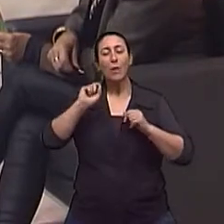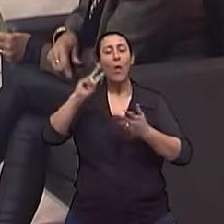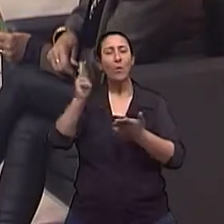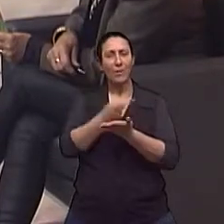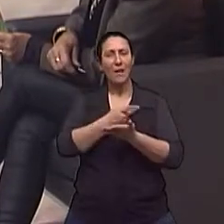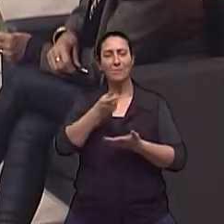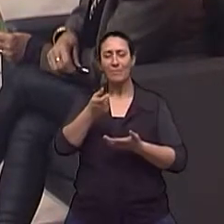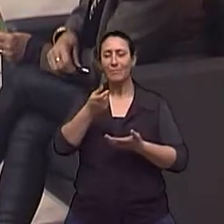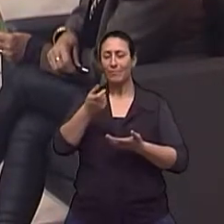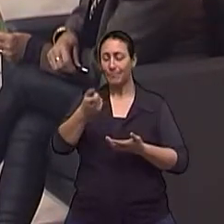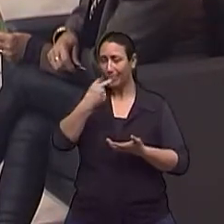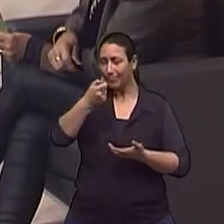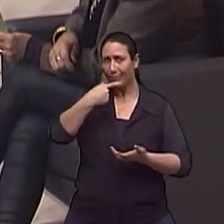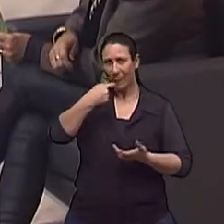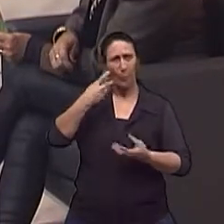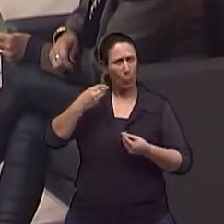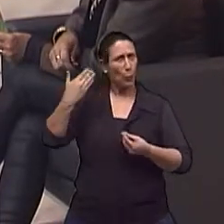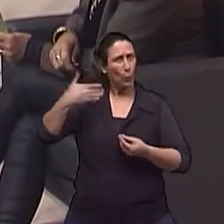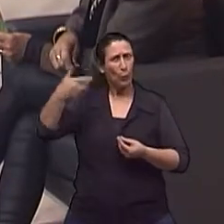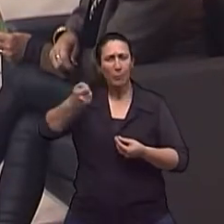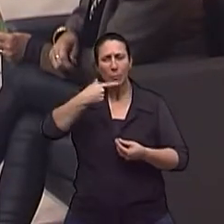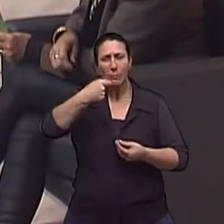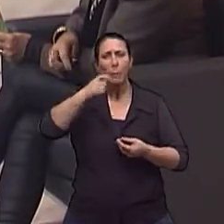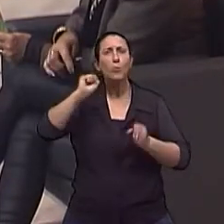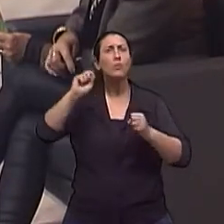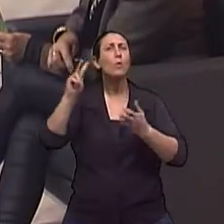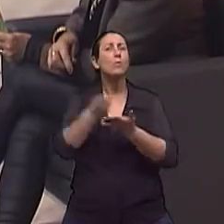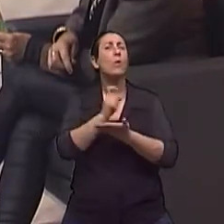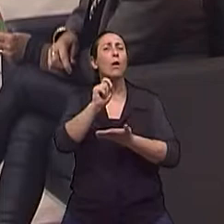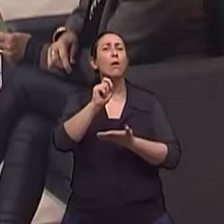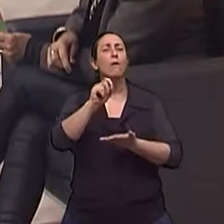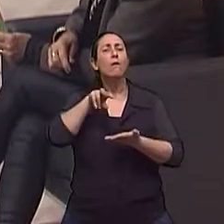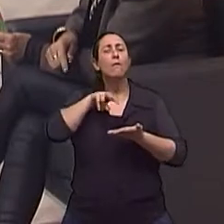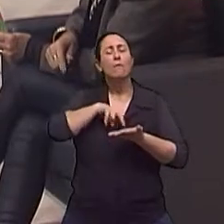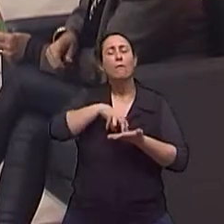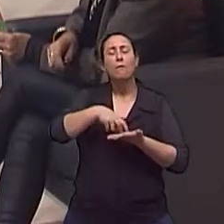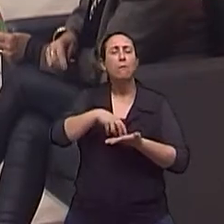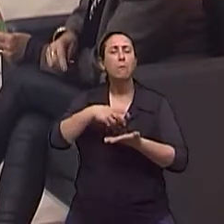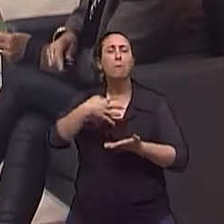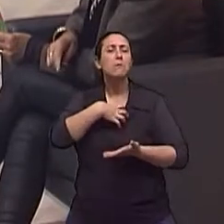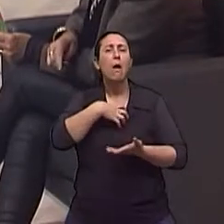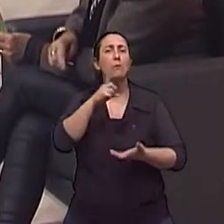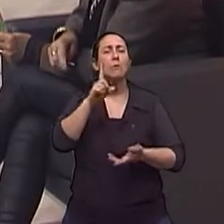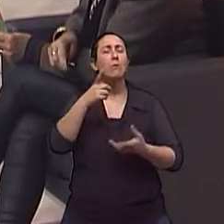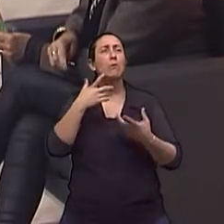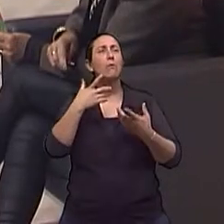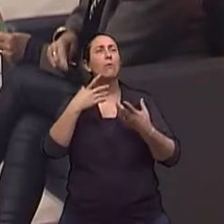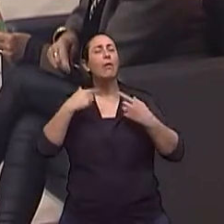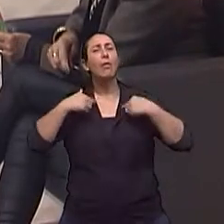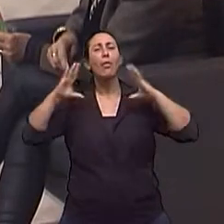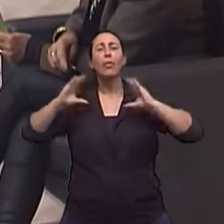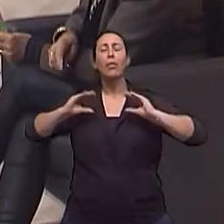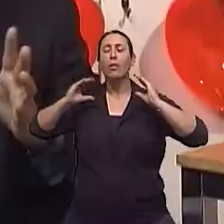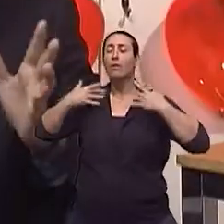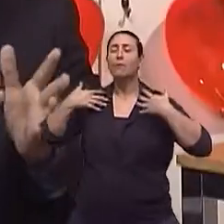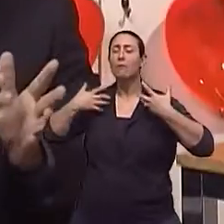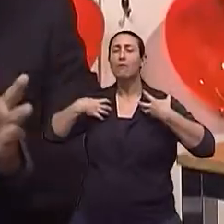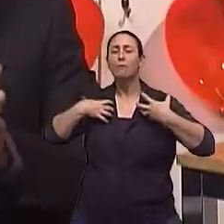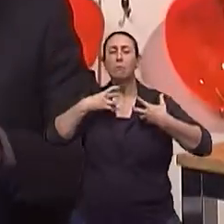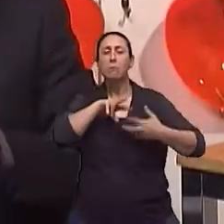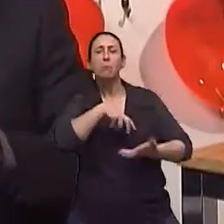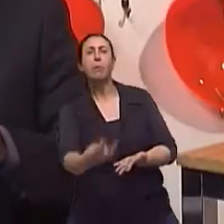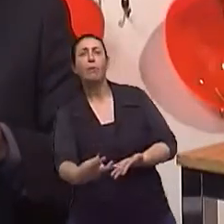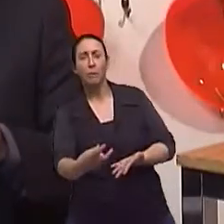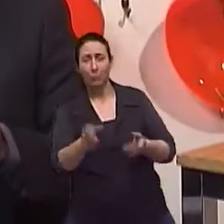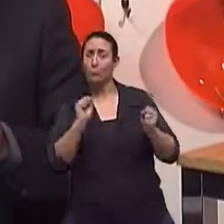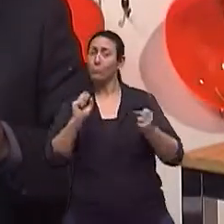pé. Então, os mecanismos pelos quais os medicamentos podem aumentar o risco de quedas são múltiplos, né? Claro que a atenção é muito importante, né? Mas, esses idosos que